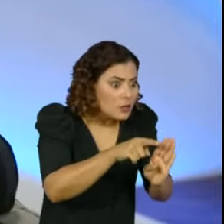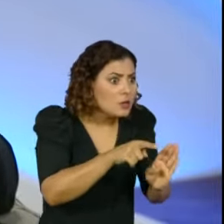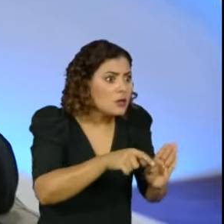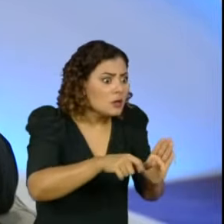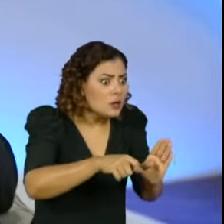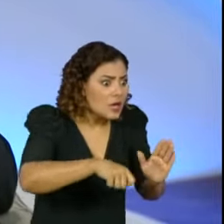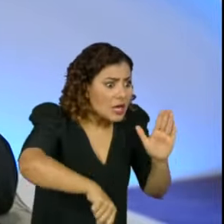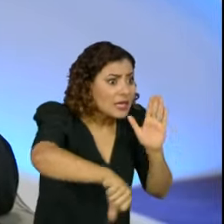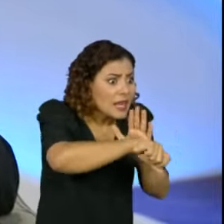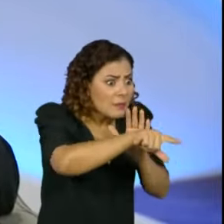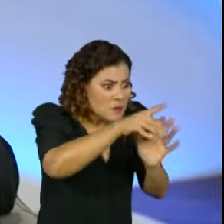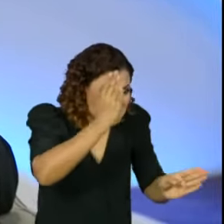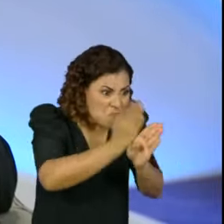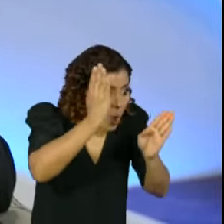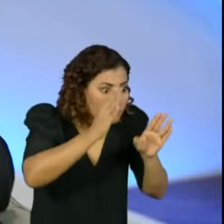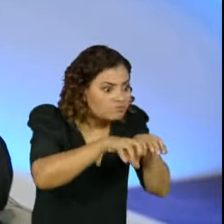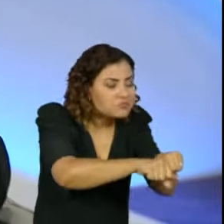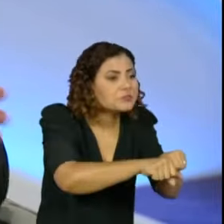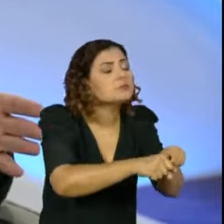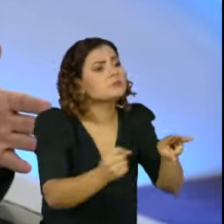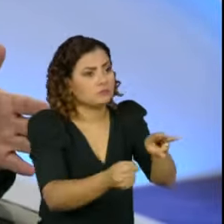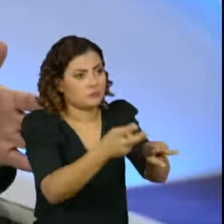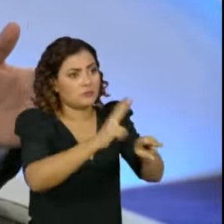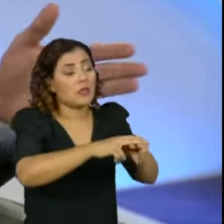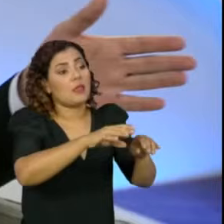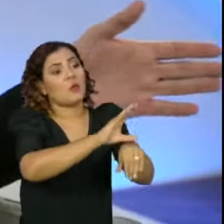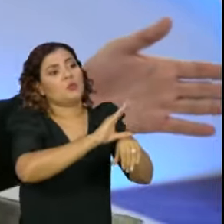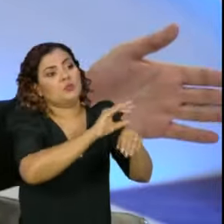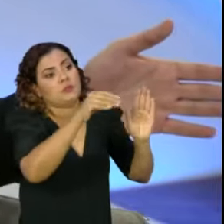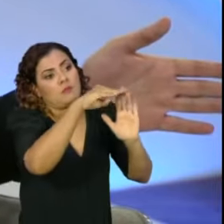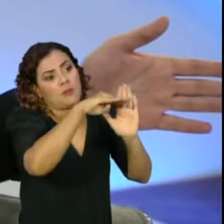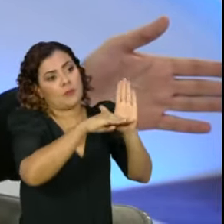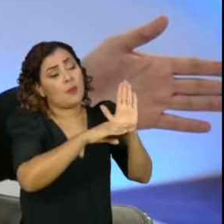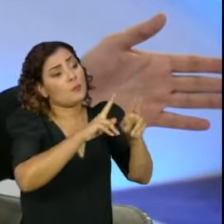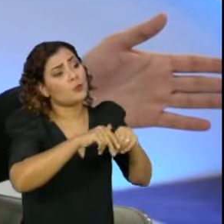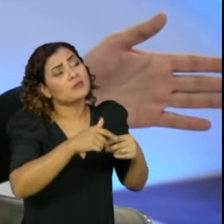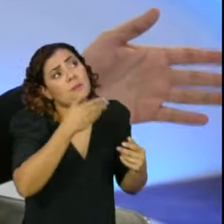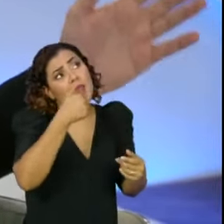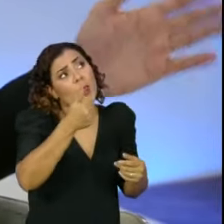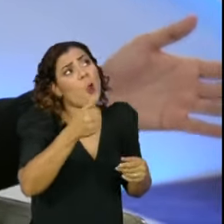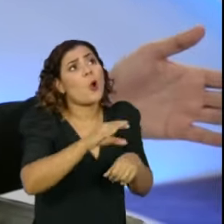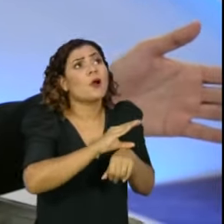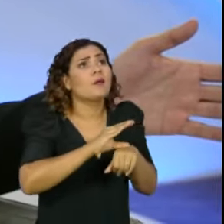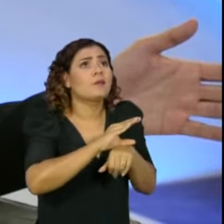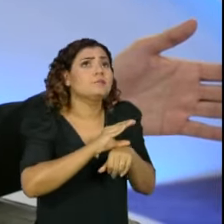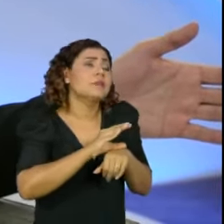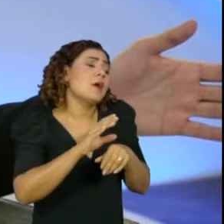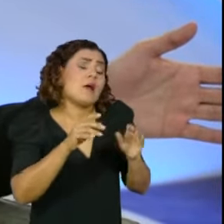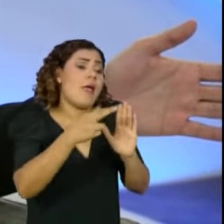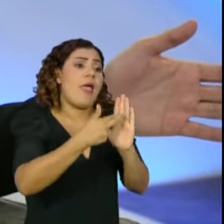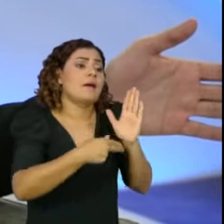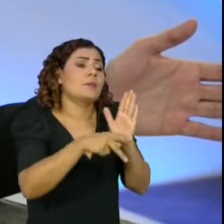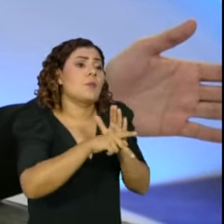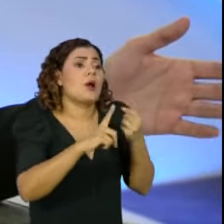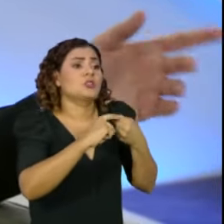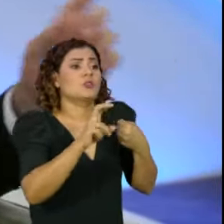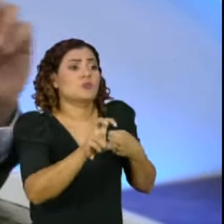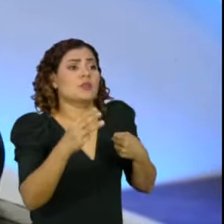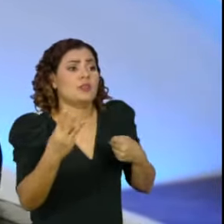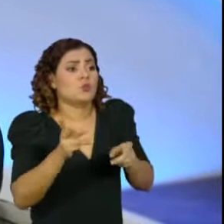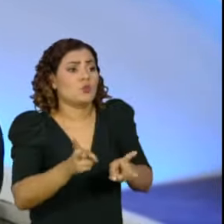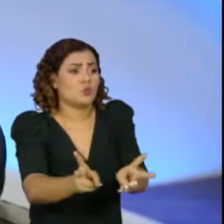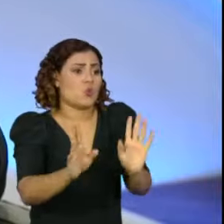inafiançáveis, previstos na Constituição. Talvez seja melhor manter a regra do Código de Processo Penal, da forma como está no artigo 53.